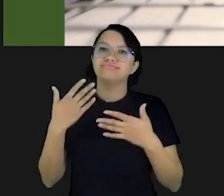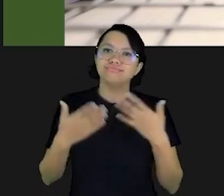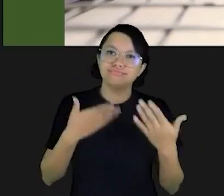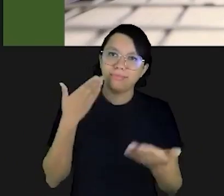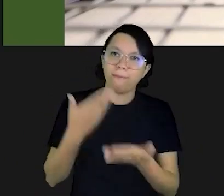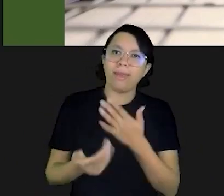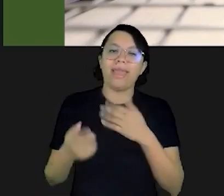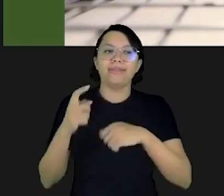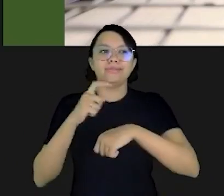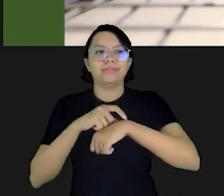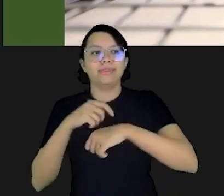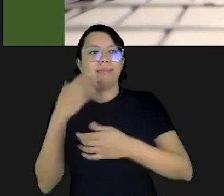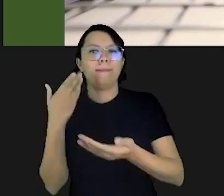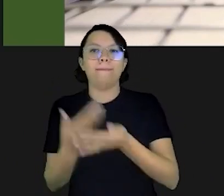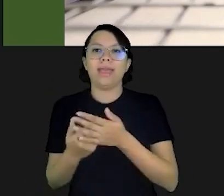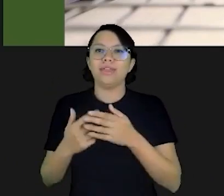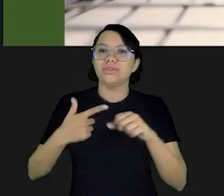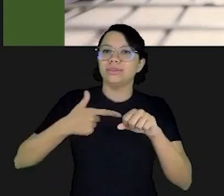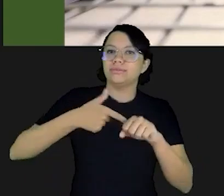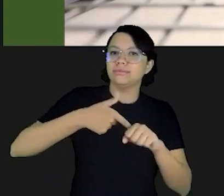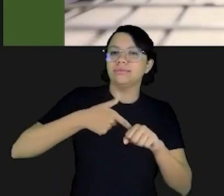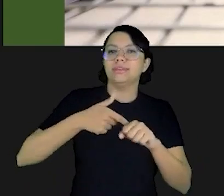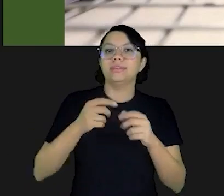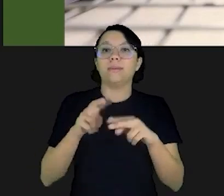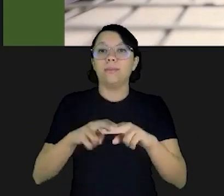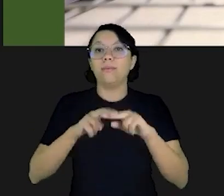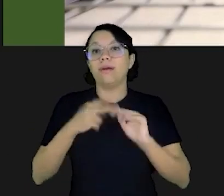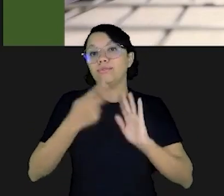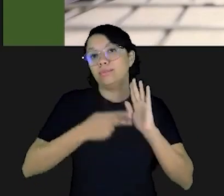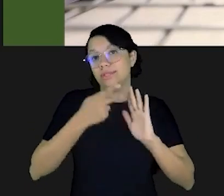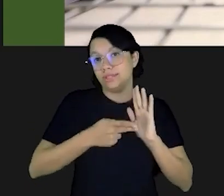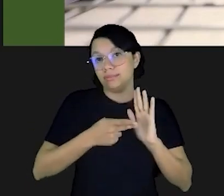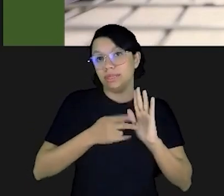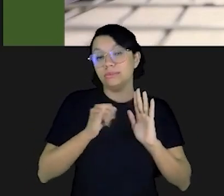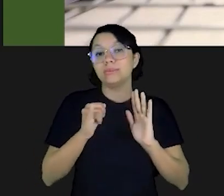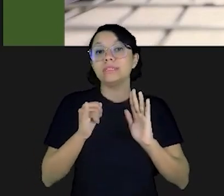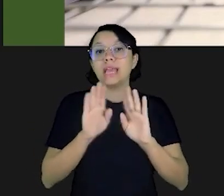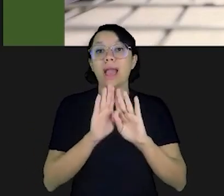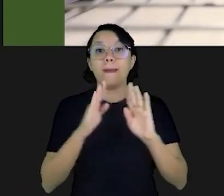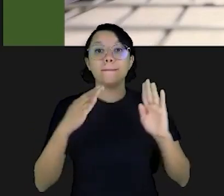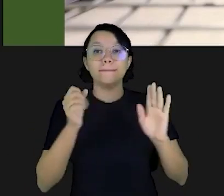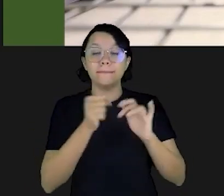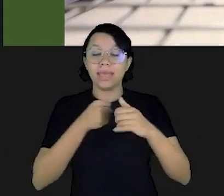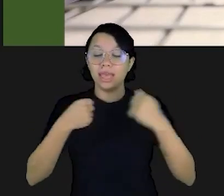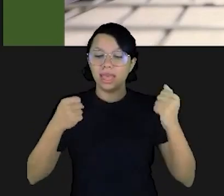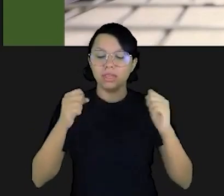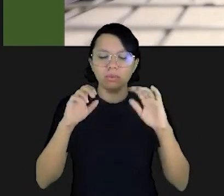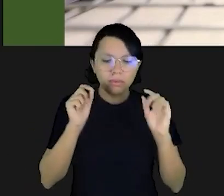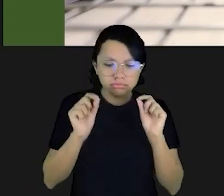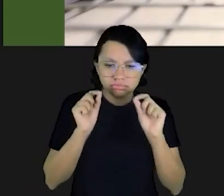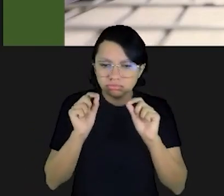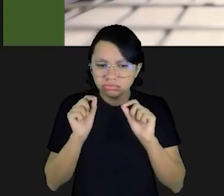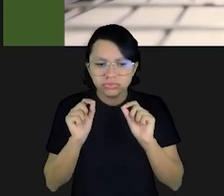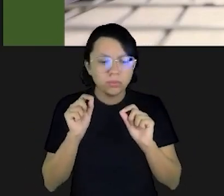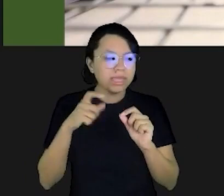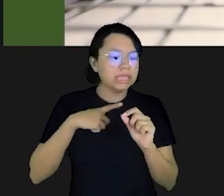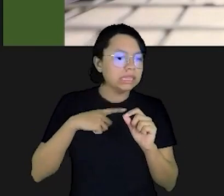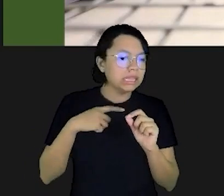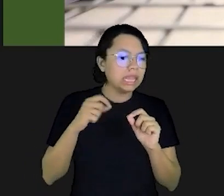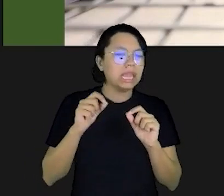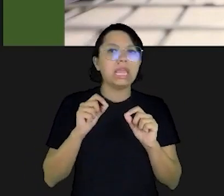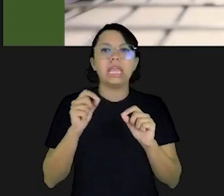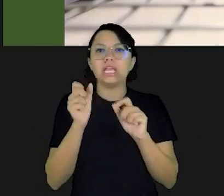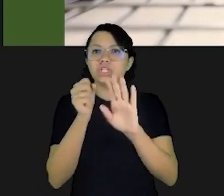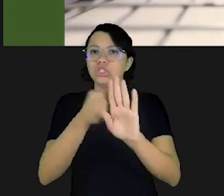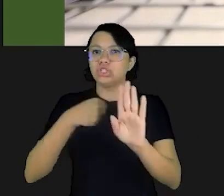gasolina, perdendo dinheiro por falta de planejamento. Se você tivesse aberto os seus armários primeiro, aberto a sua dispensa,